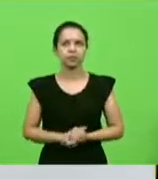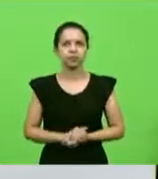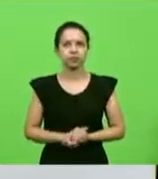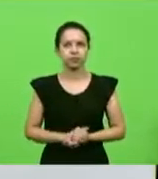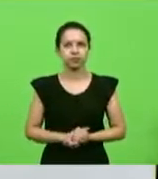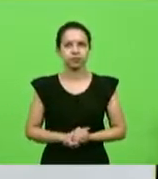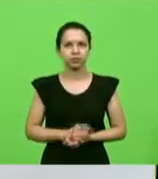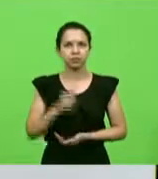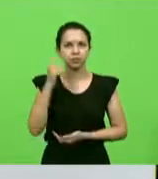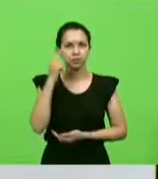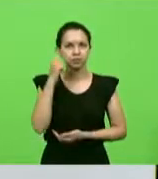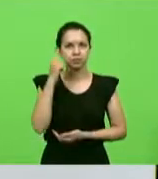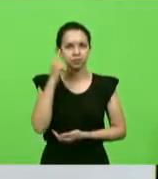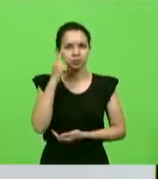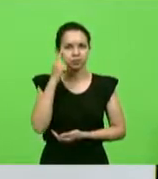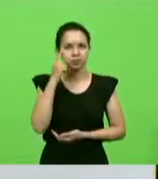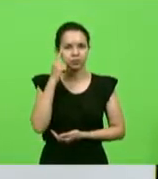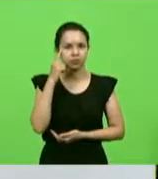Deixa eu pensar.